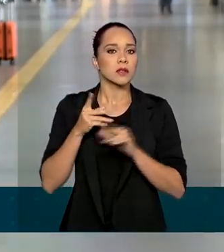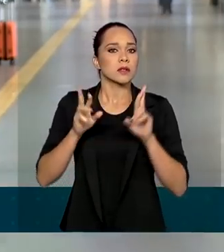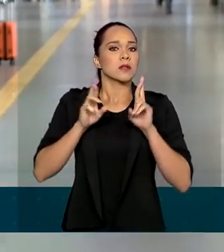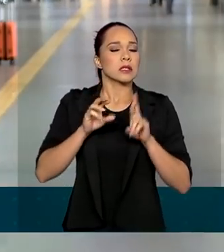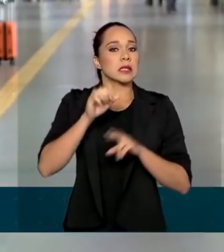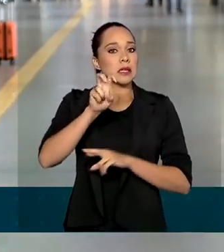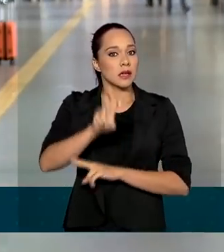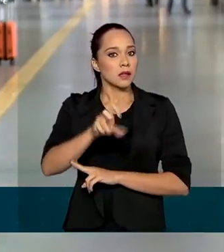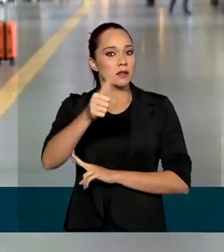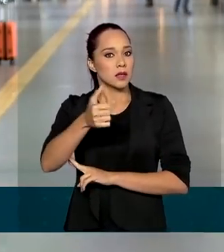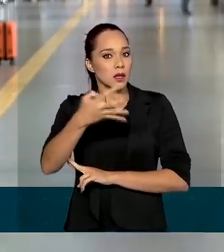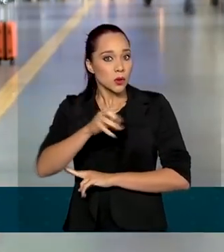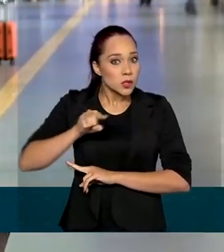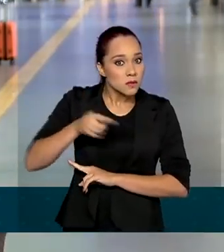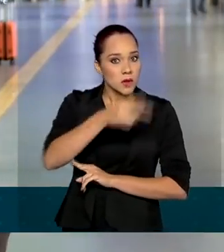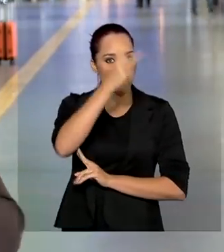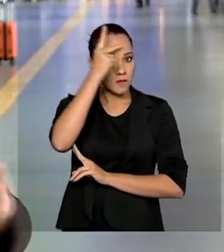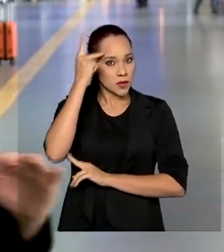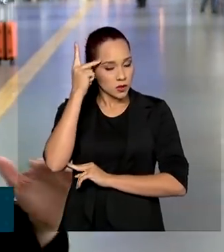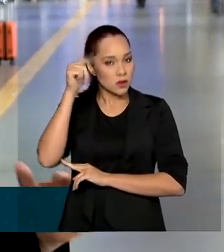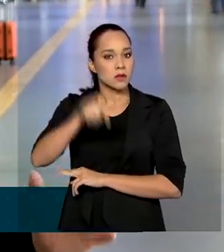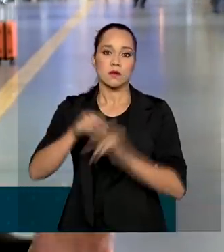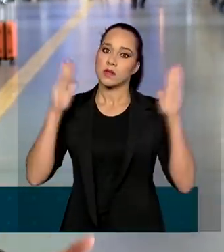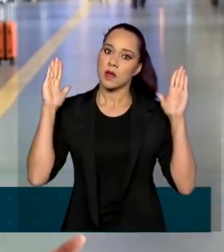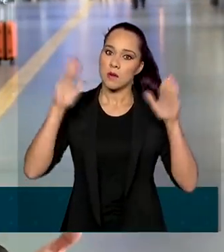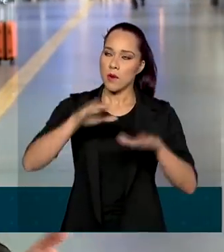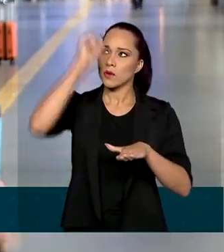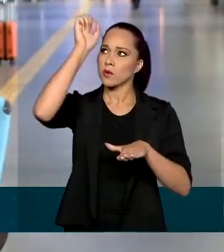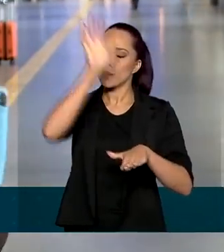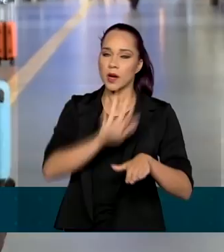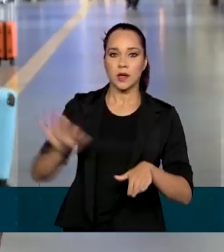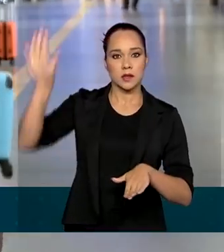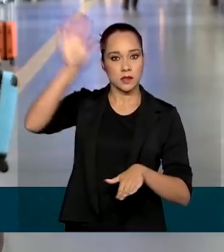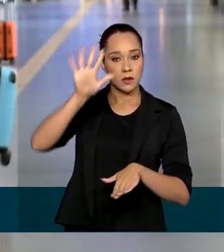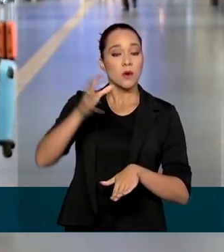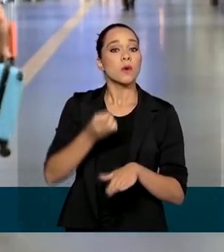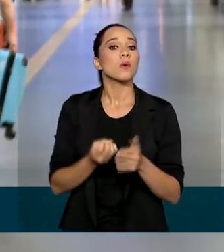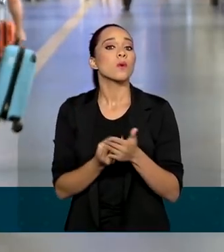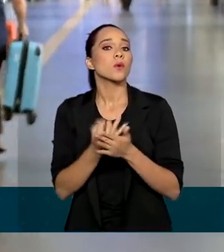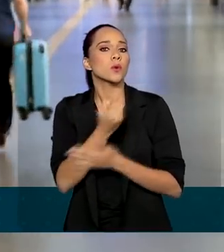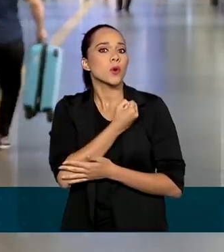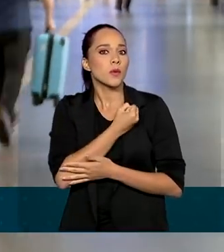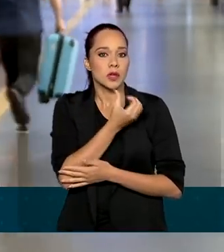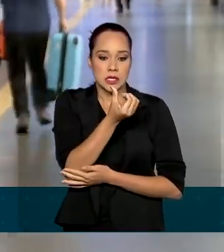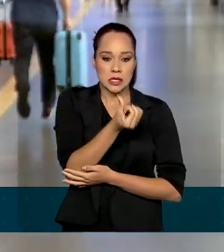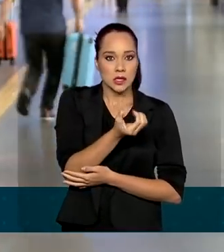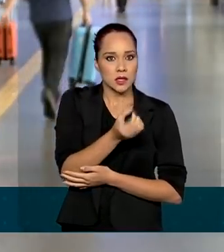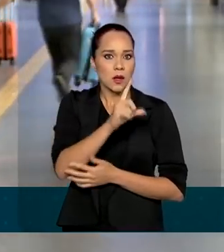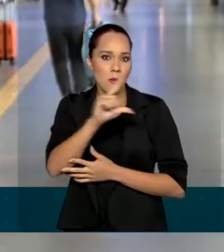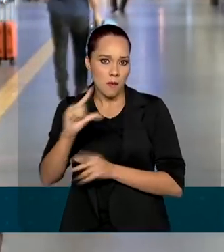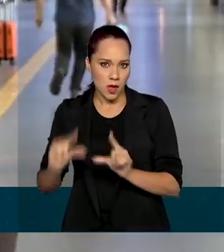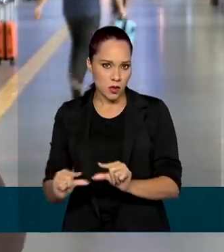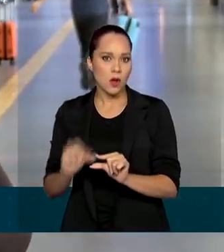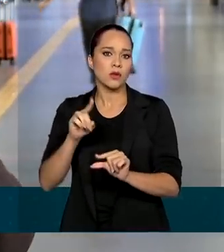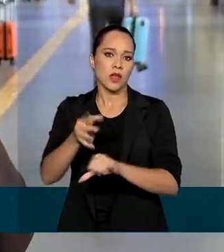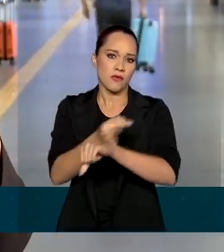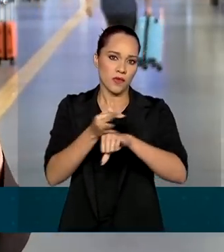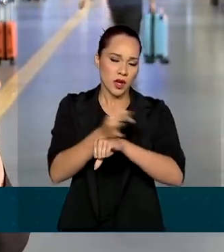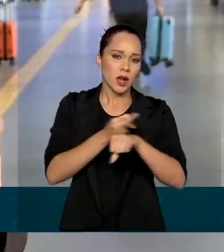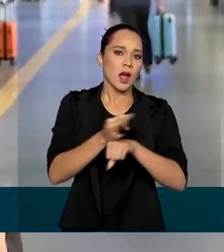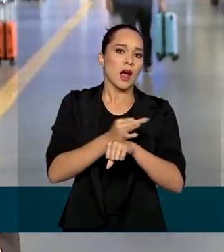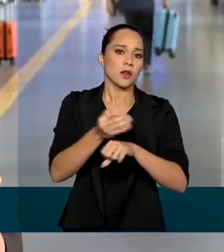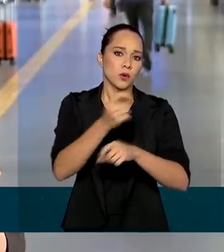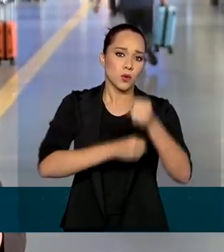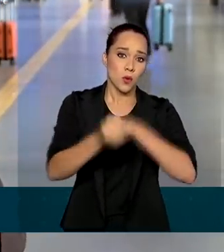514 mil passageiros nos aeroportos de todo o país. O número é 60% menor do que no feriado de